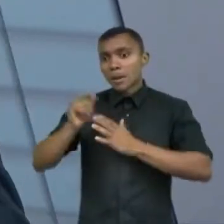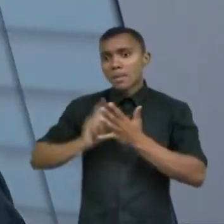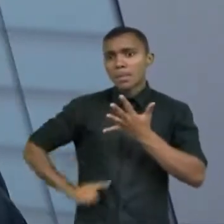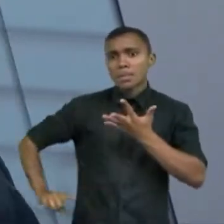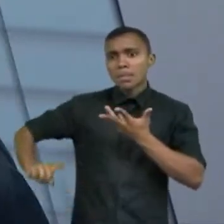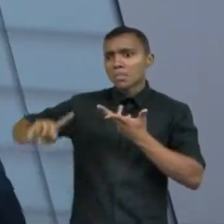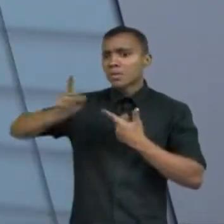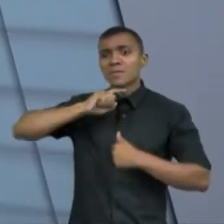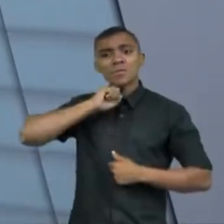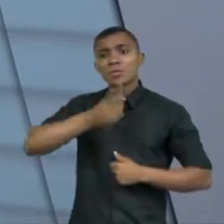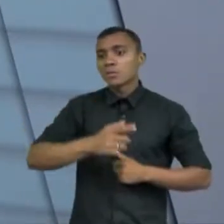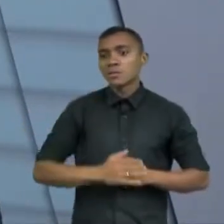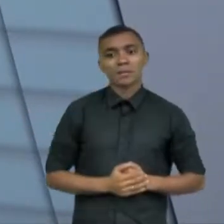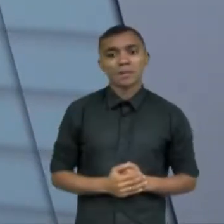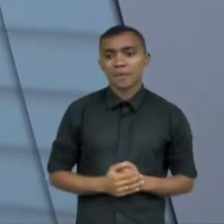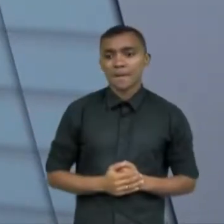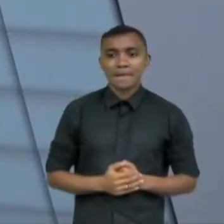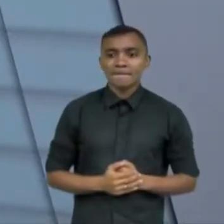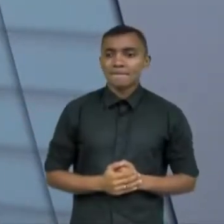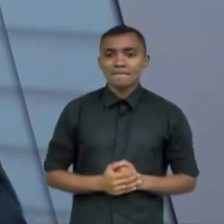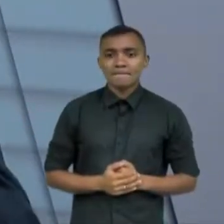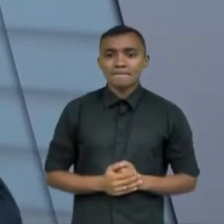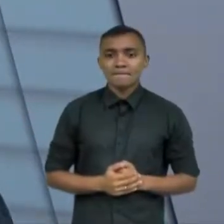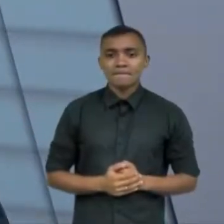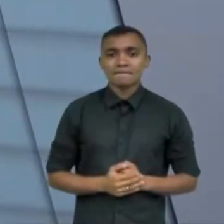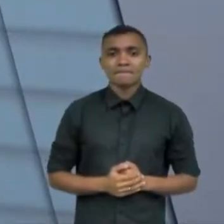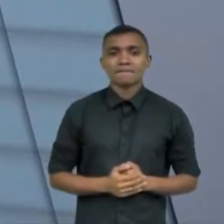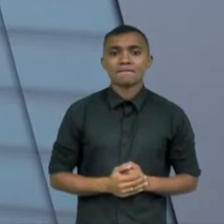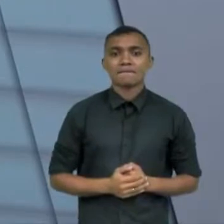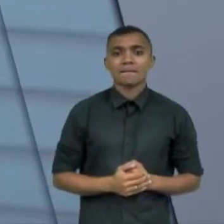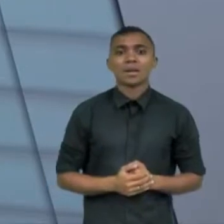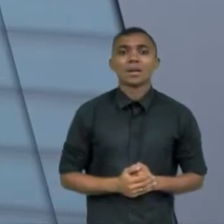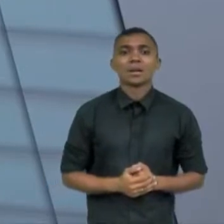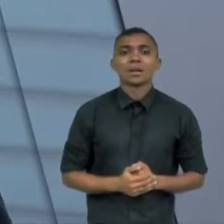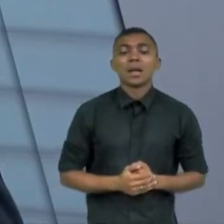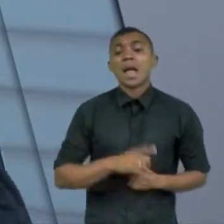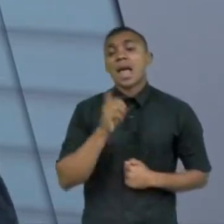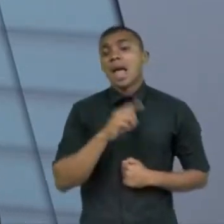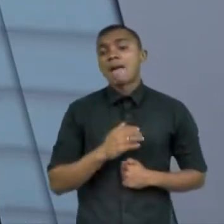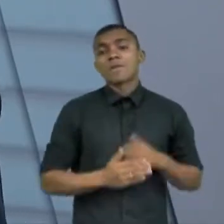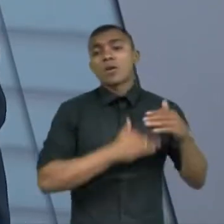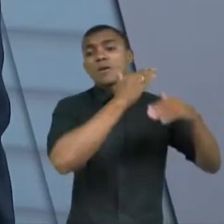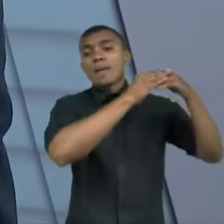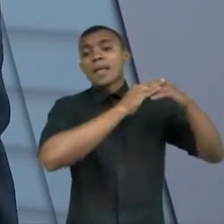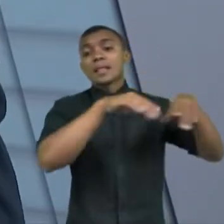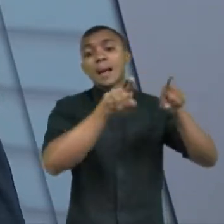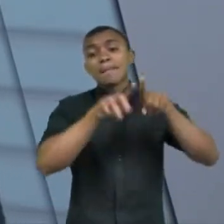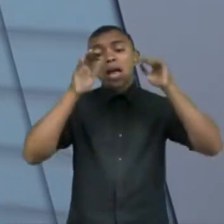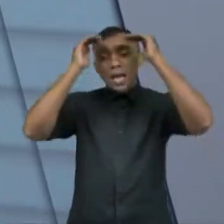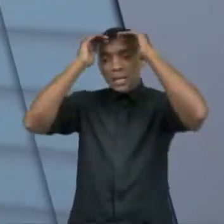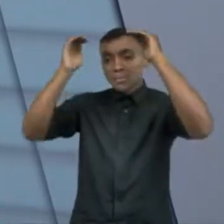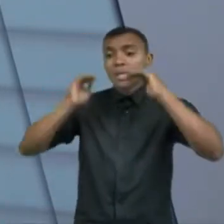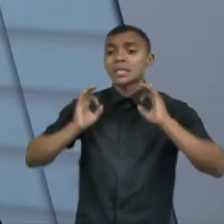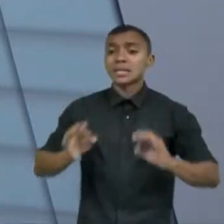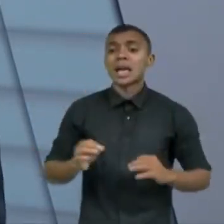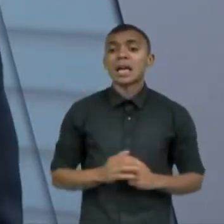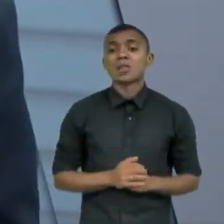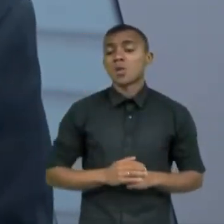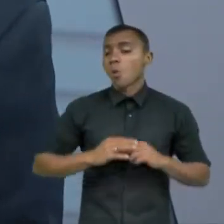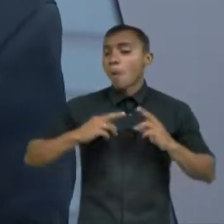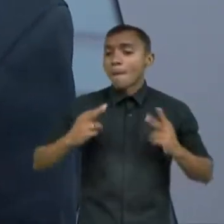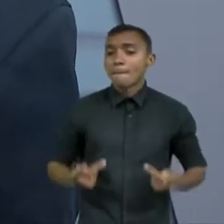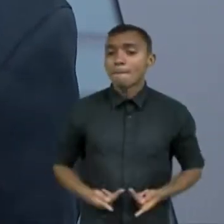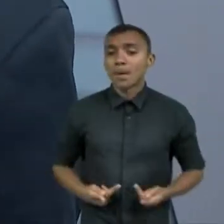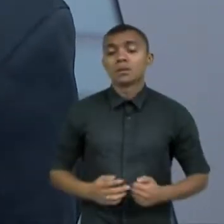tem um mínimo de possibilidade de evoluir de respeito de dignidade humana que